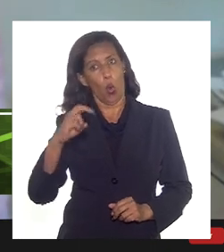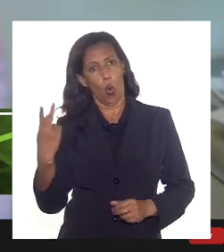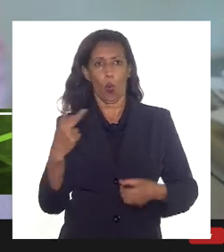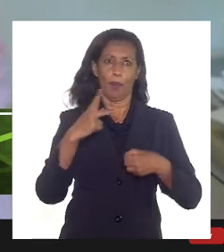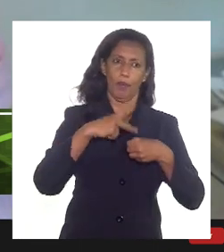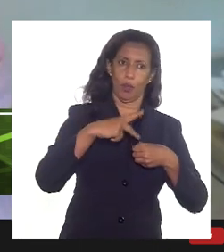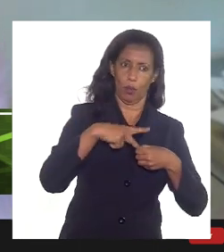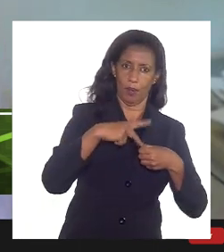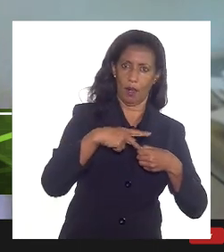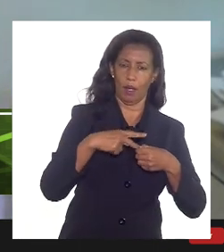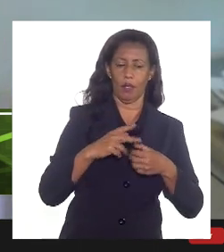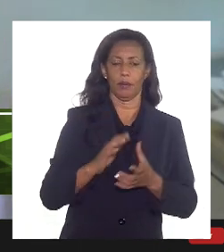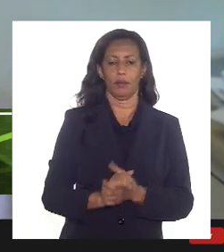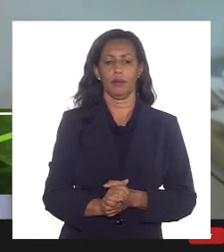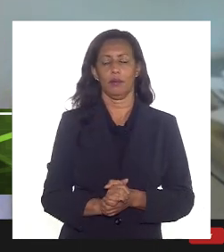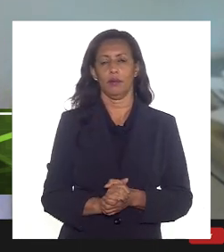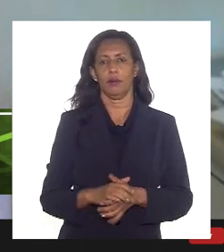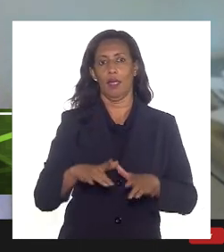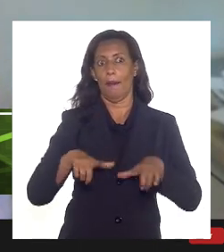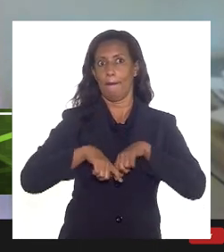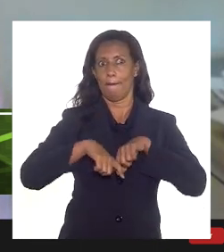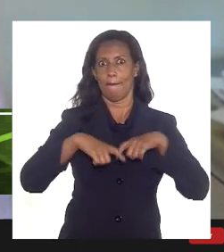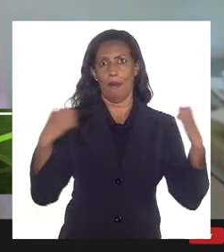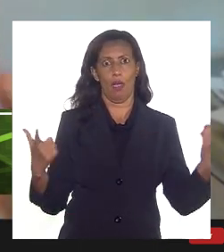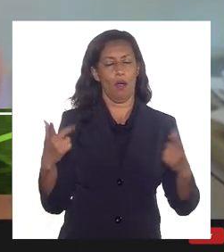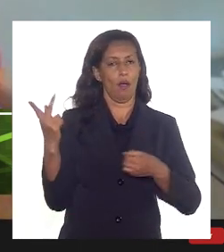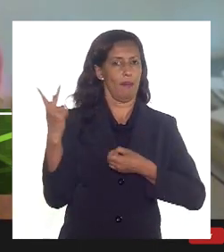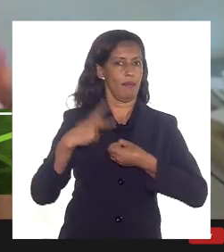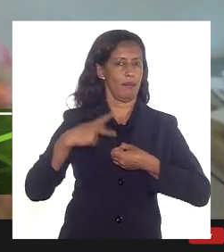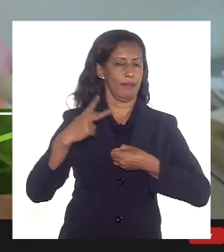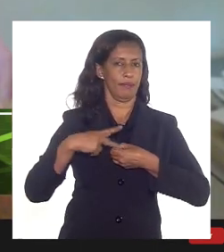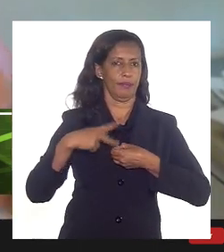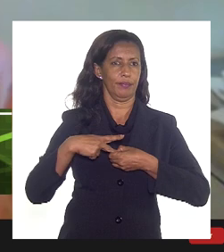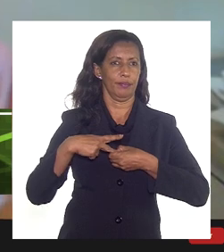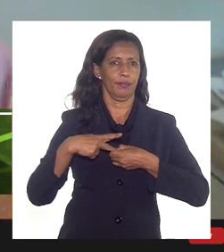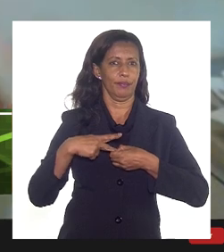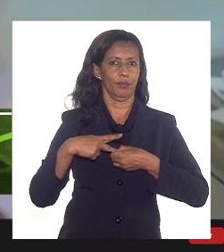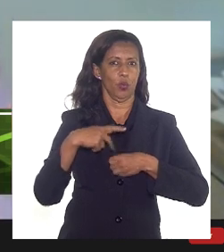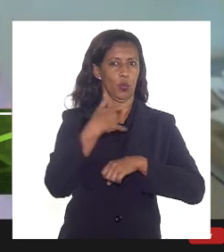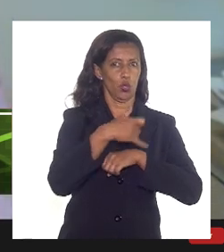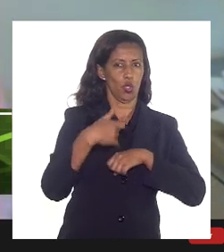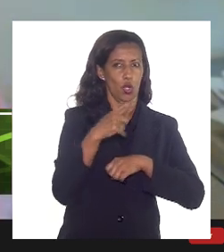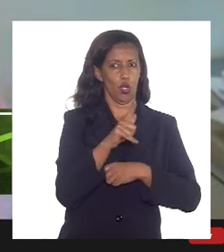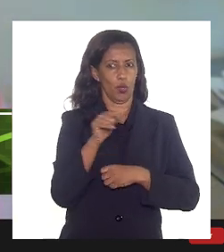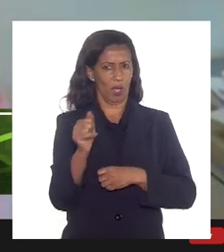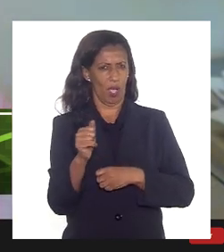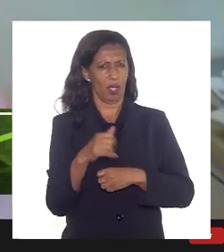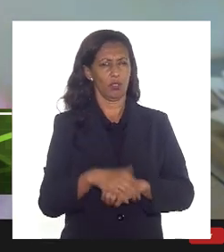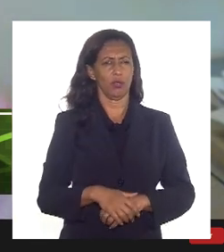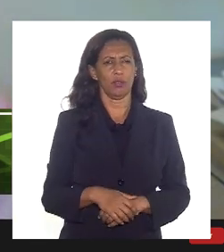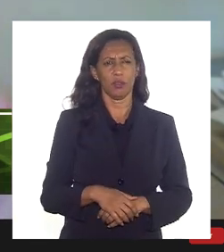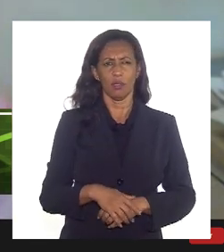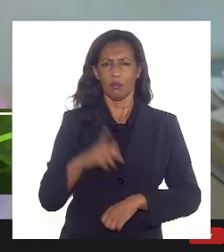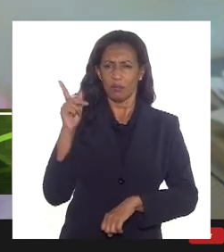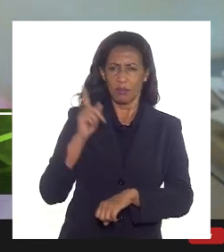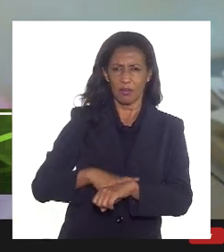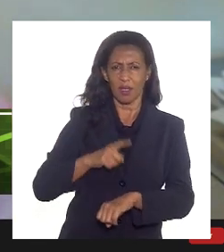maior produtora de óleo e gás desse país, se também não era a hora de rever esses critérios.